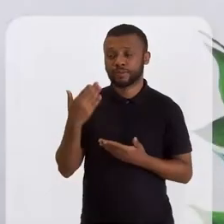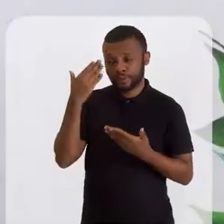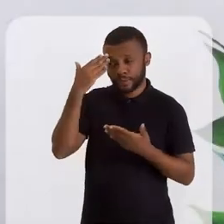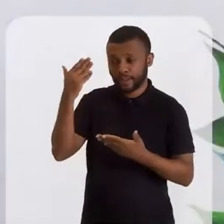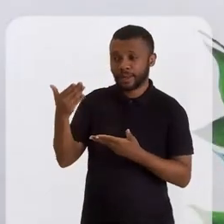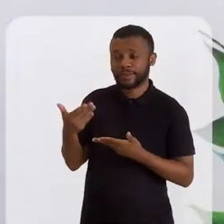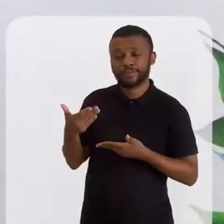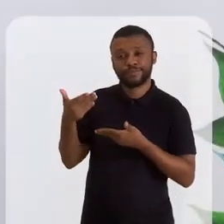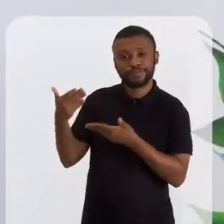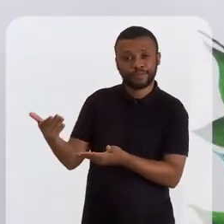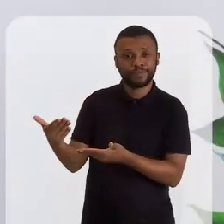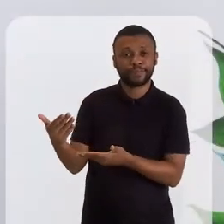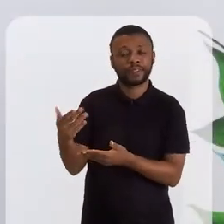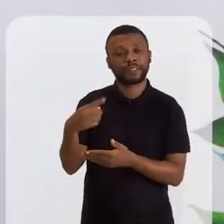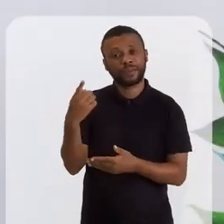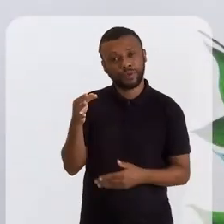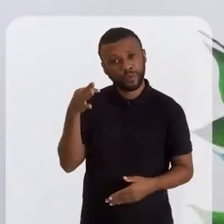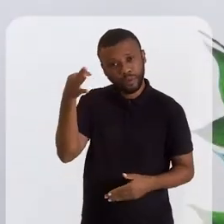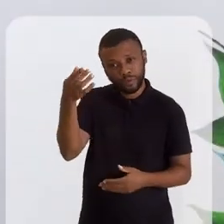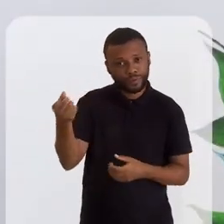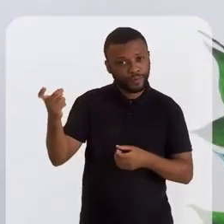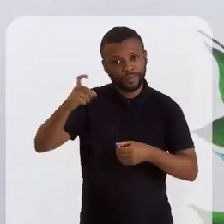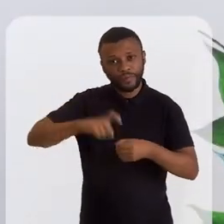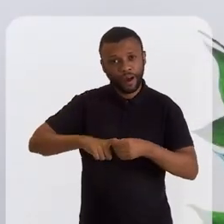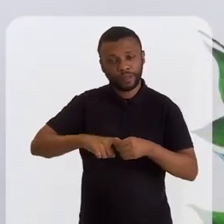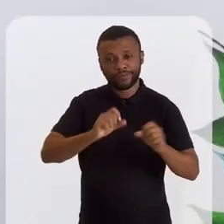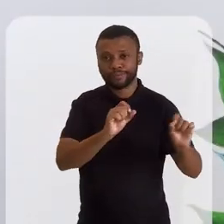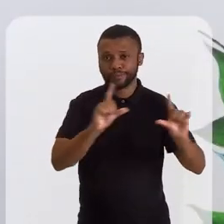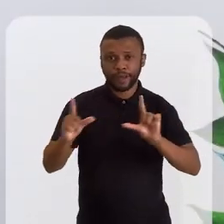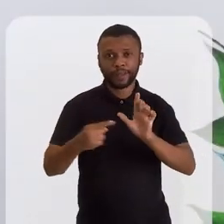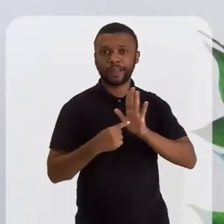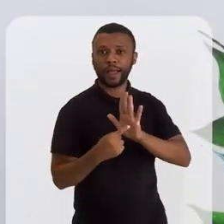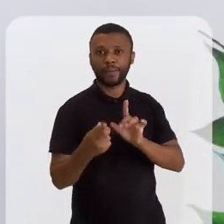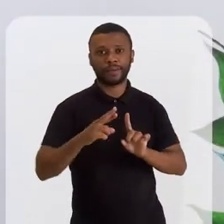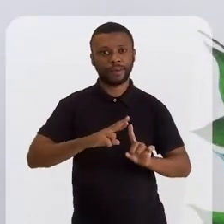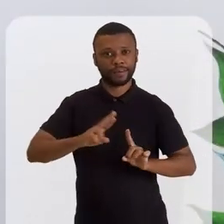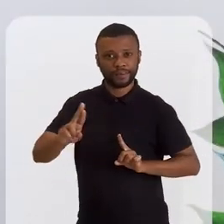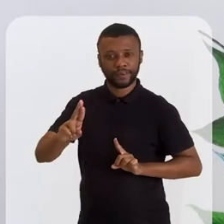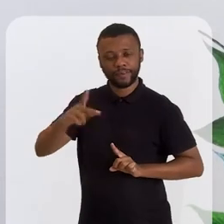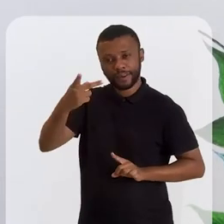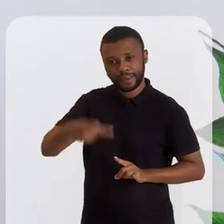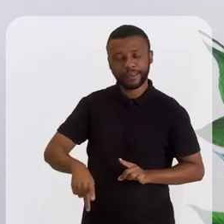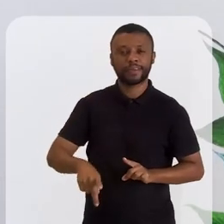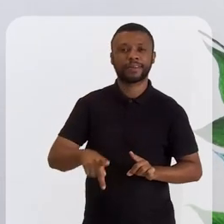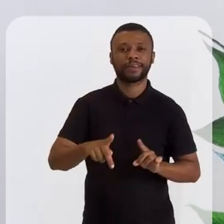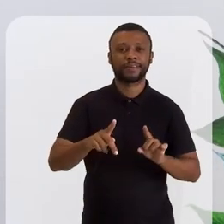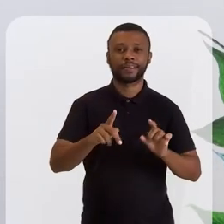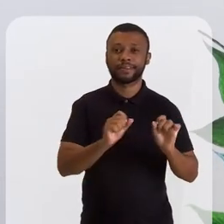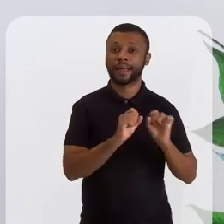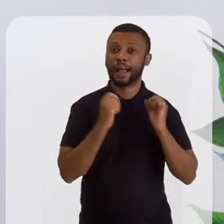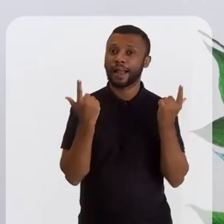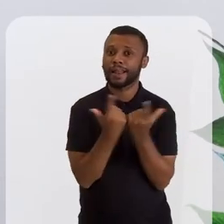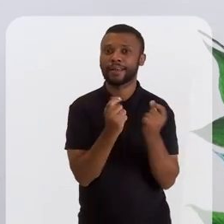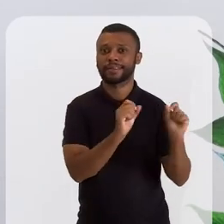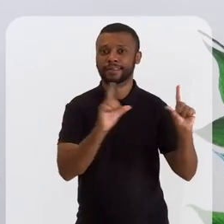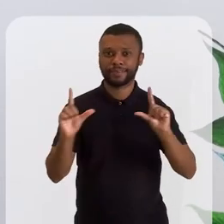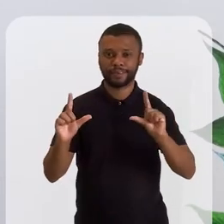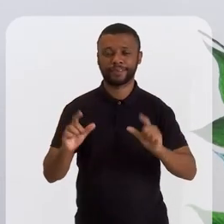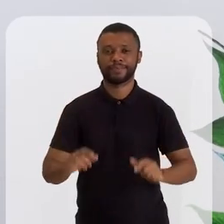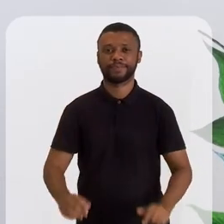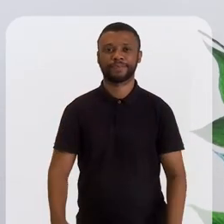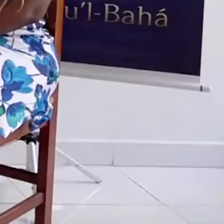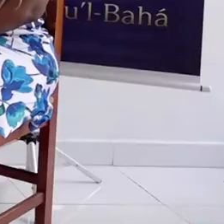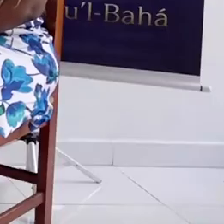estaremos de volta no próximo programa da Expo Religião, fazer a chamada, primeiro? Na TV Alérgica, canal do povo.